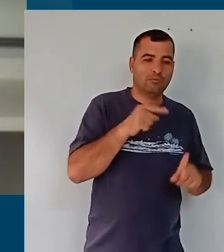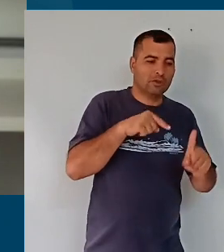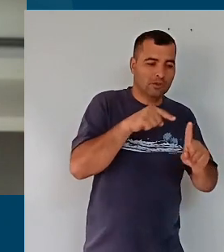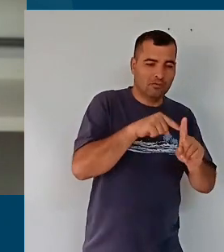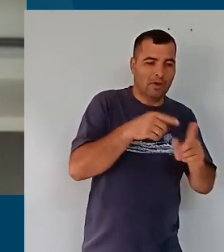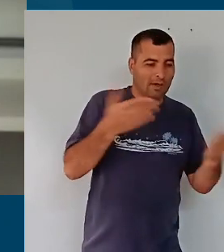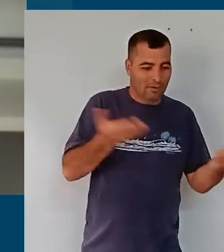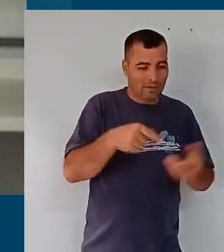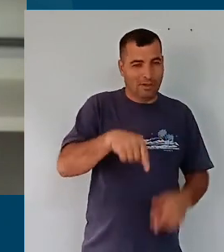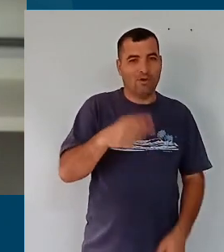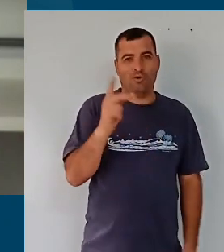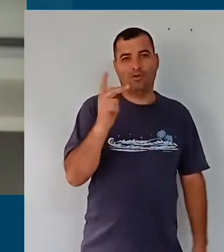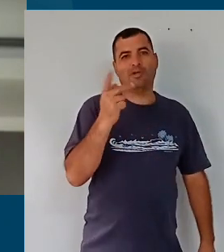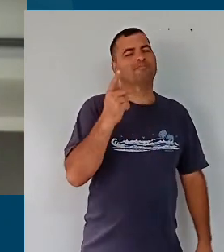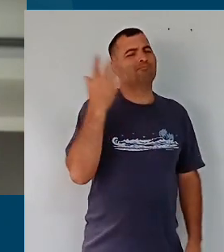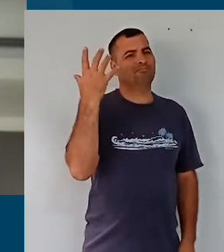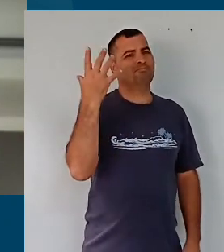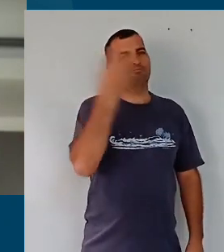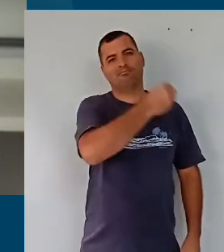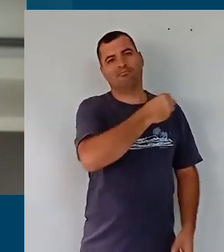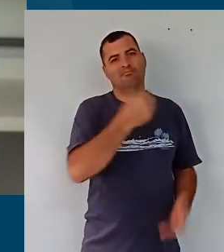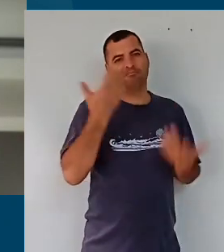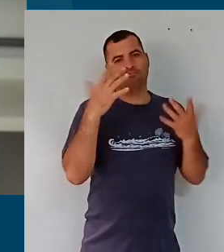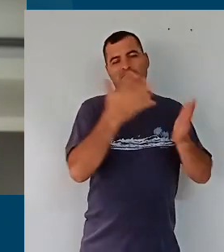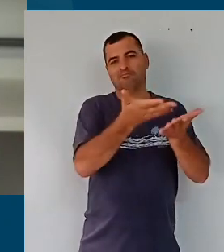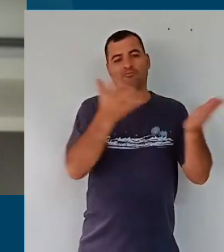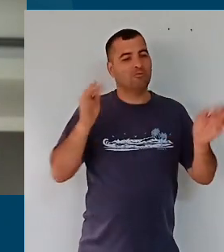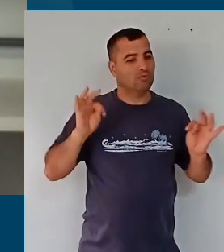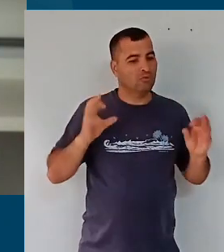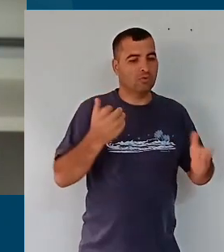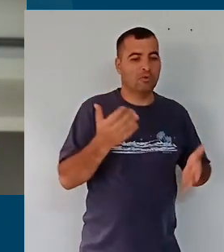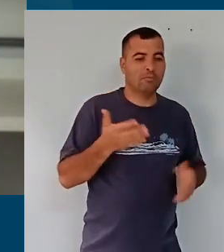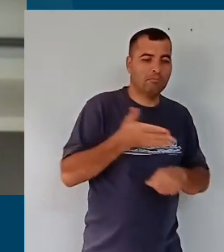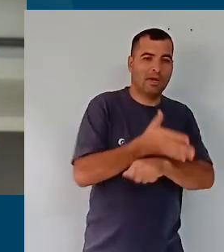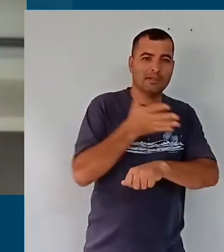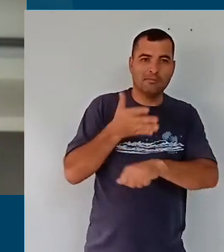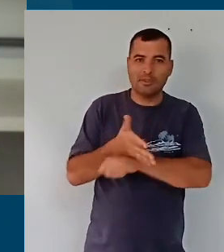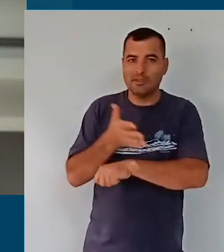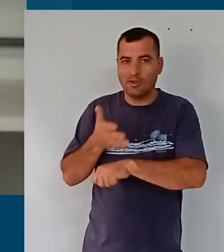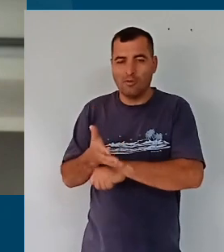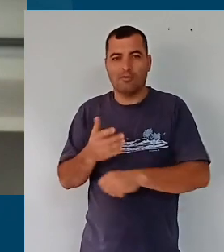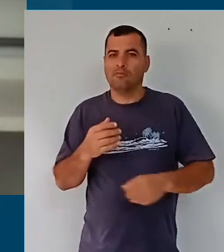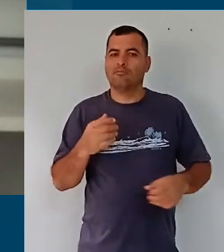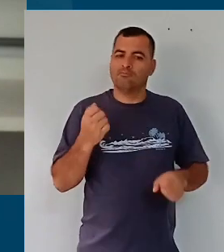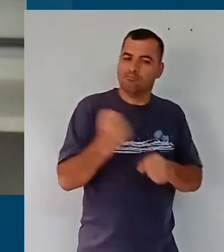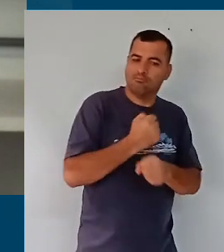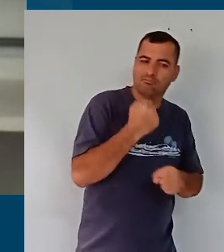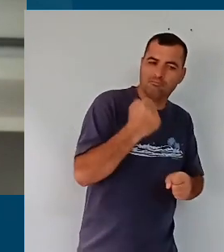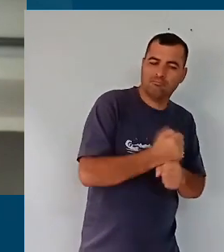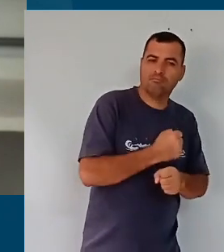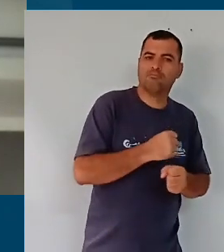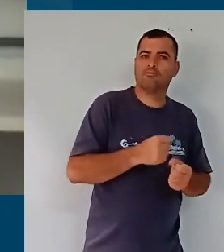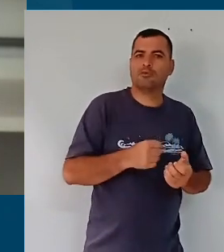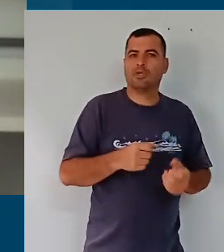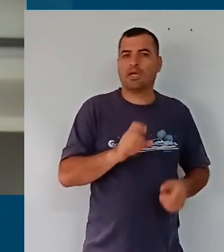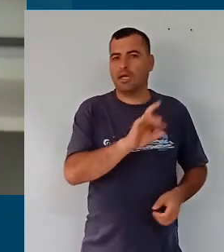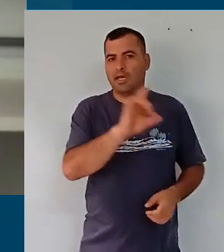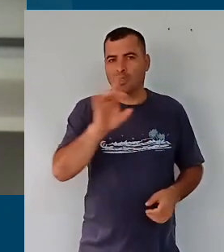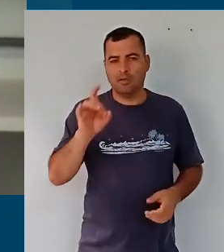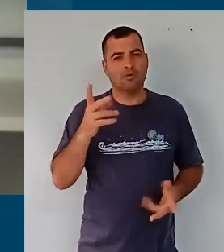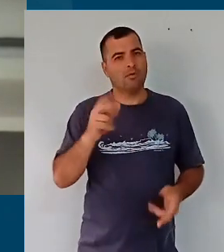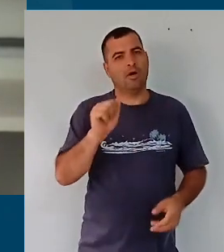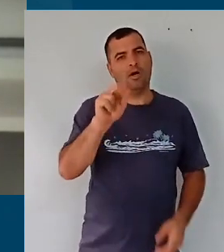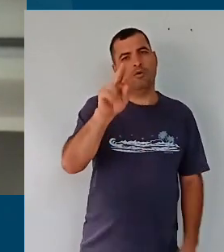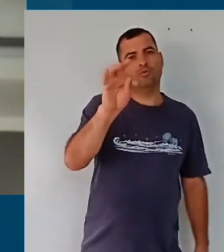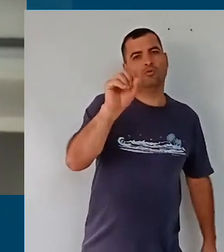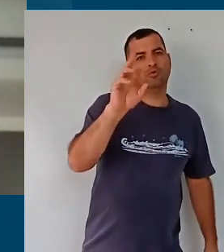é muito bonita, porque ela envolve participação, ela envolve um convite para a produção autoral, propriamente dita, quer